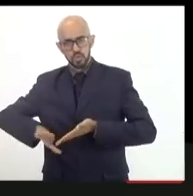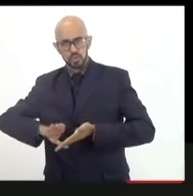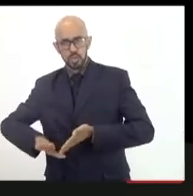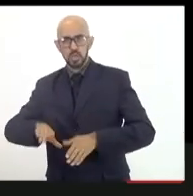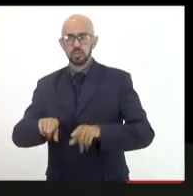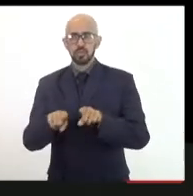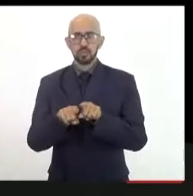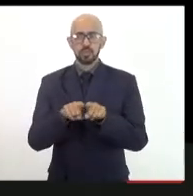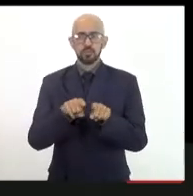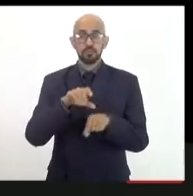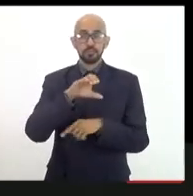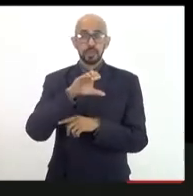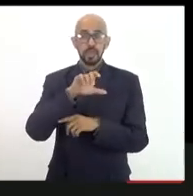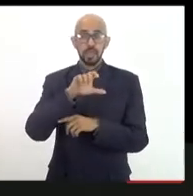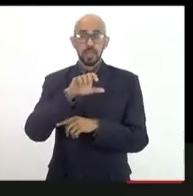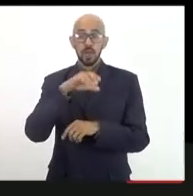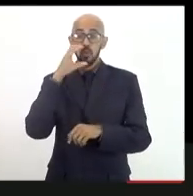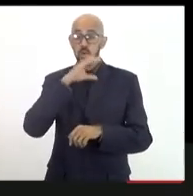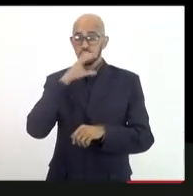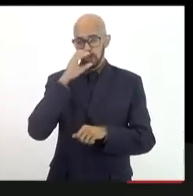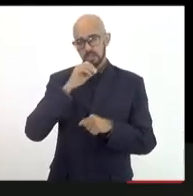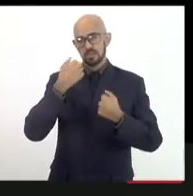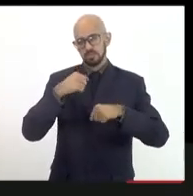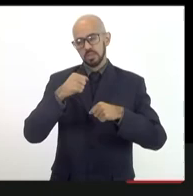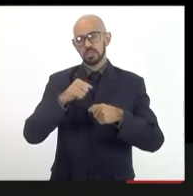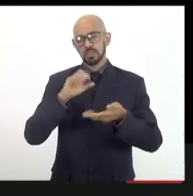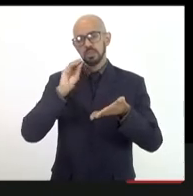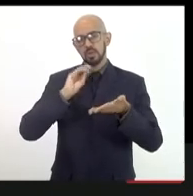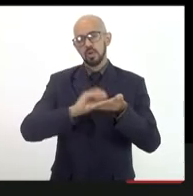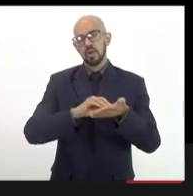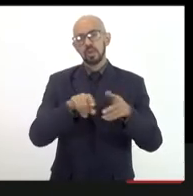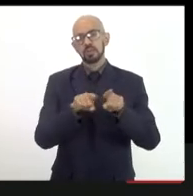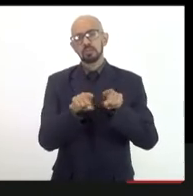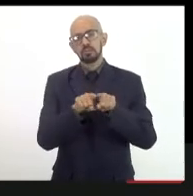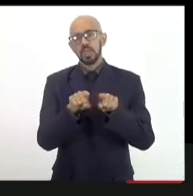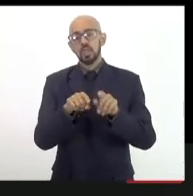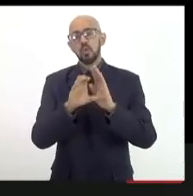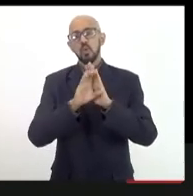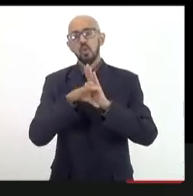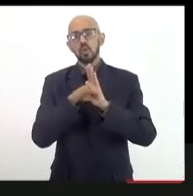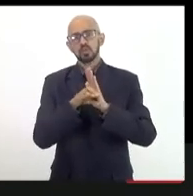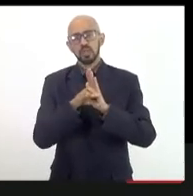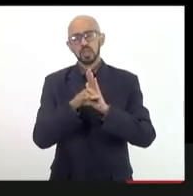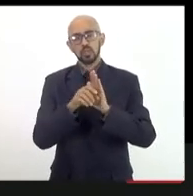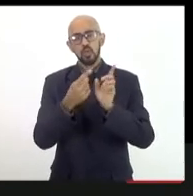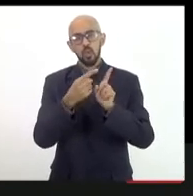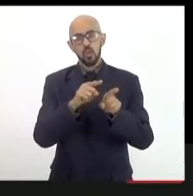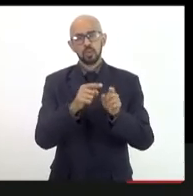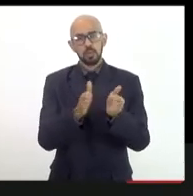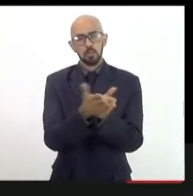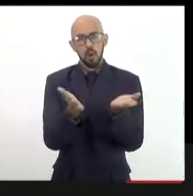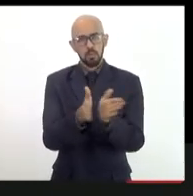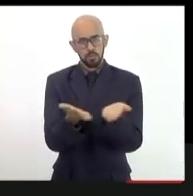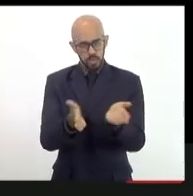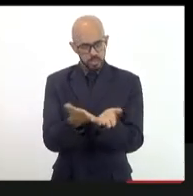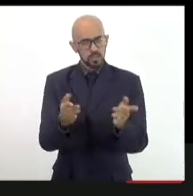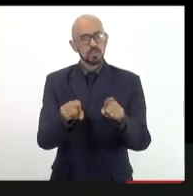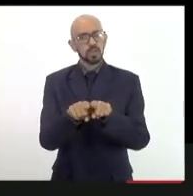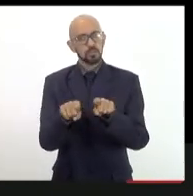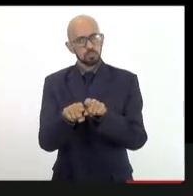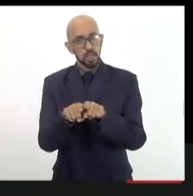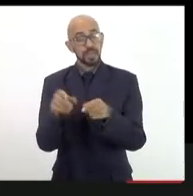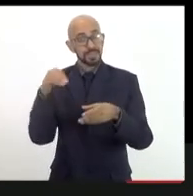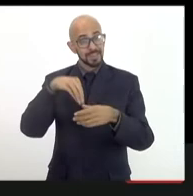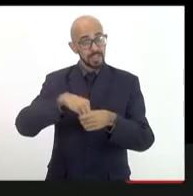que deve ser uma exceção considerada, o conceito da superação da desigualdade e da pobreza eu também acho, e dentro do conselho